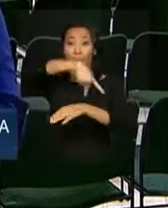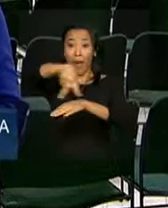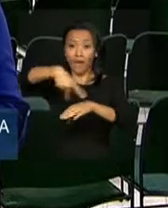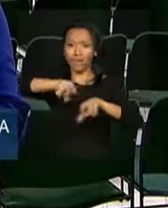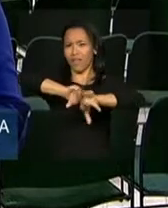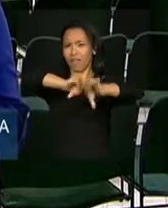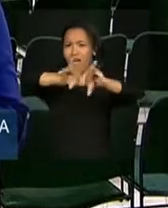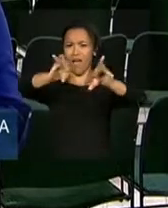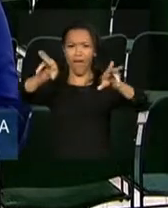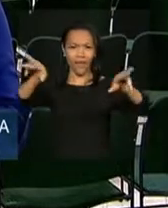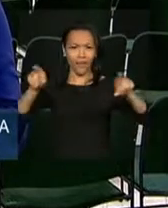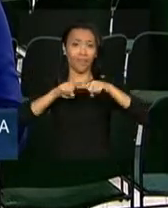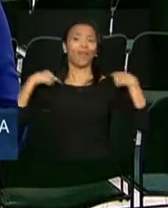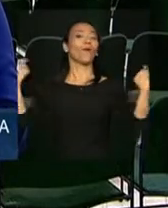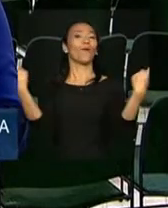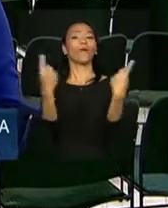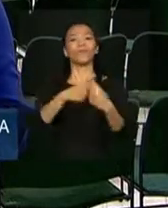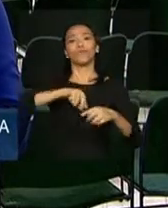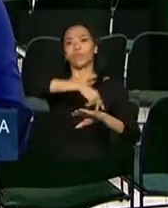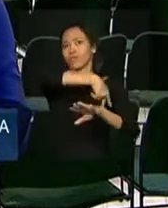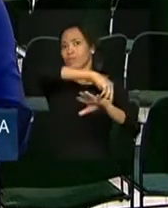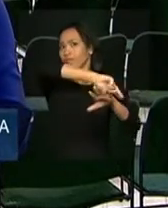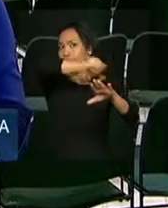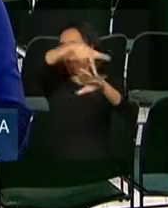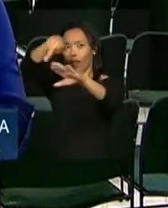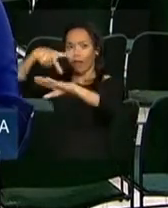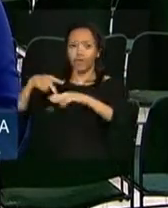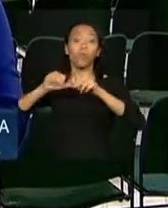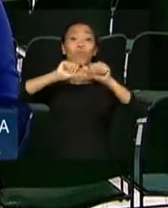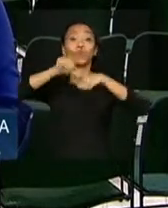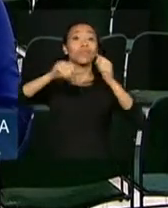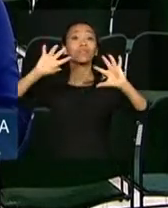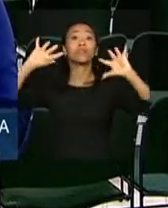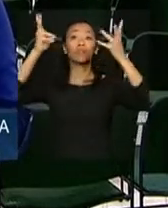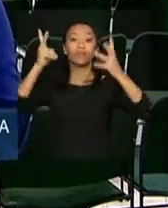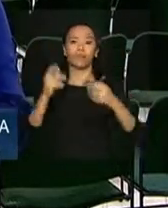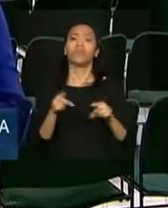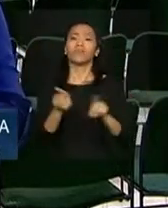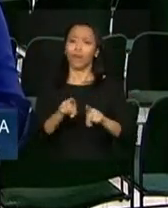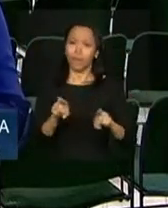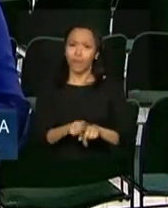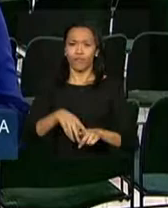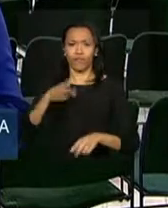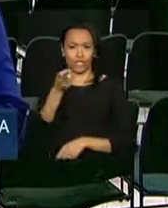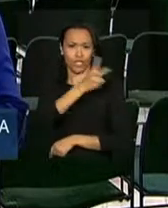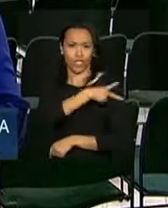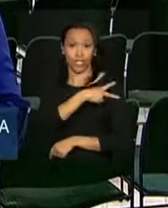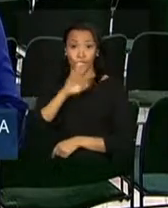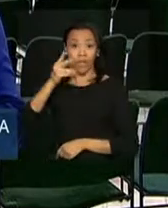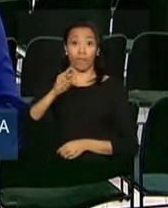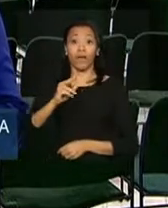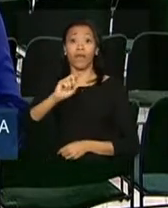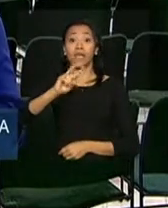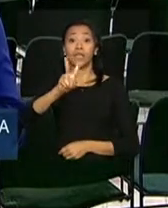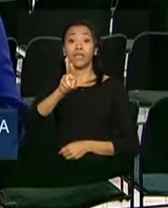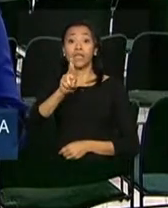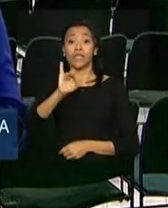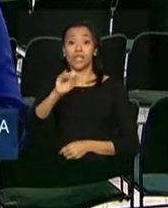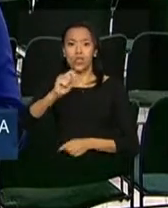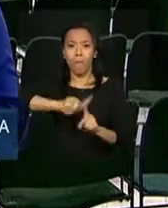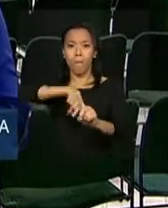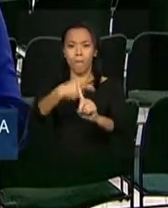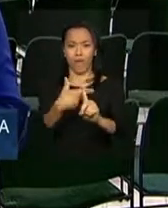diversas reuniões internacionais sobre mudanças climáticas. Figueiredo ainda chefiou as negociações para Rio Mais 20, a